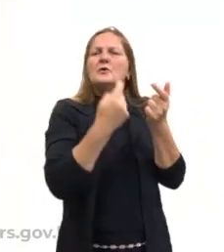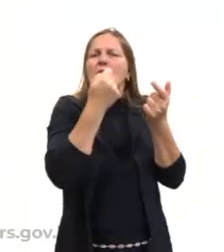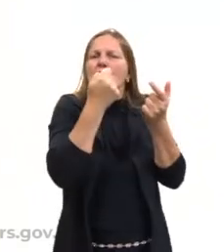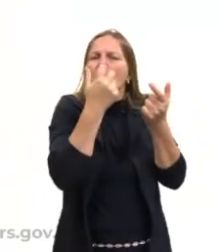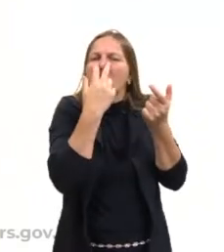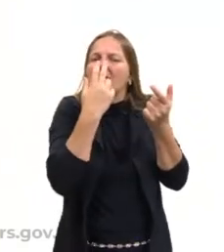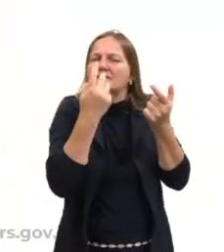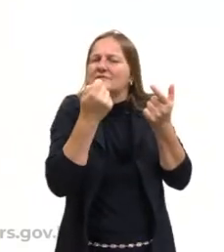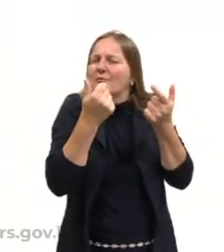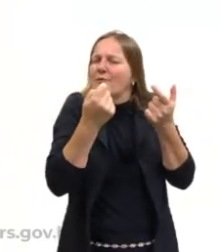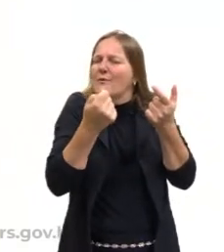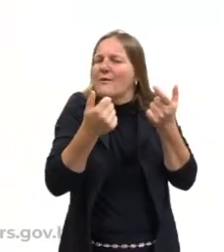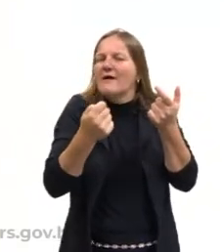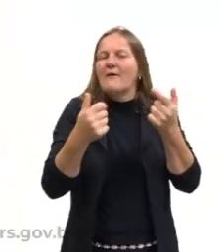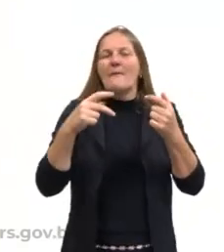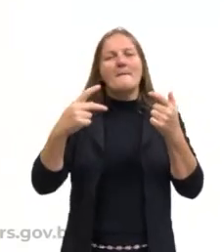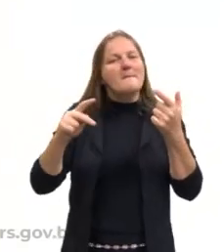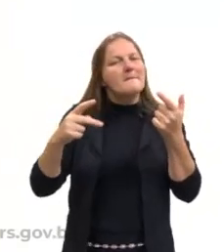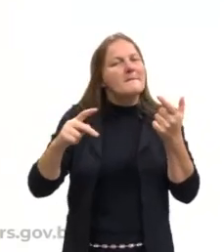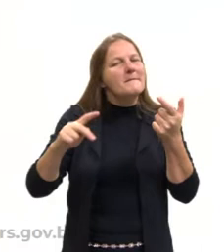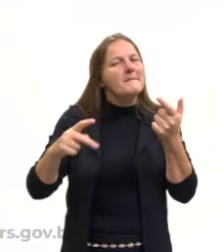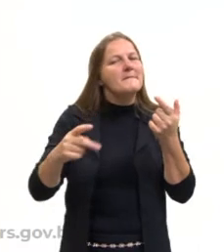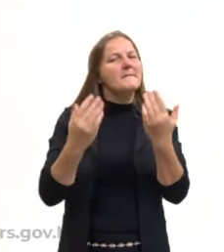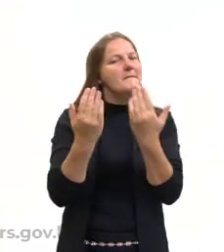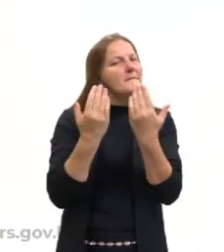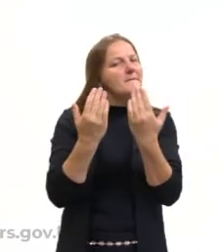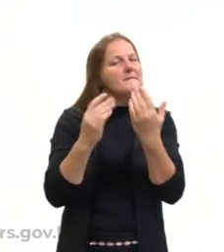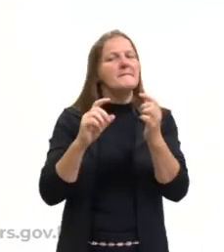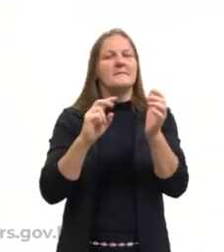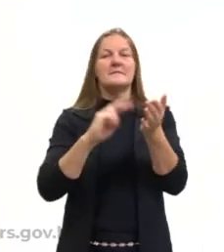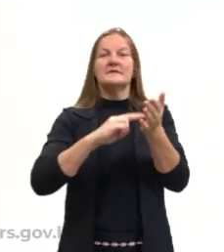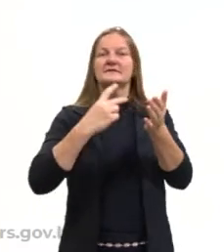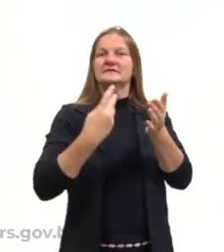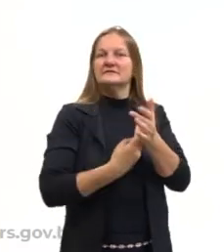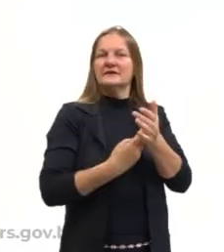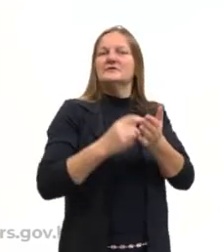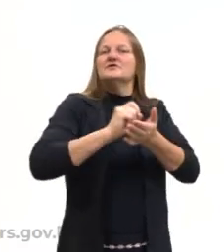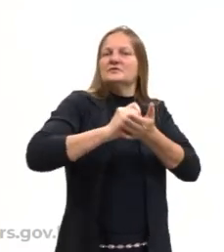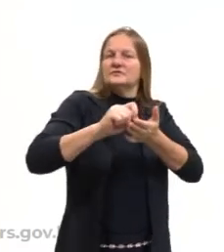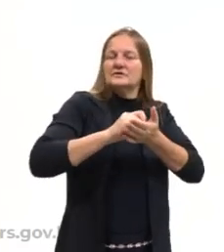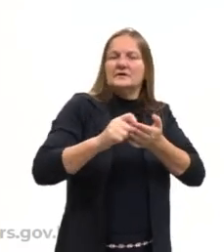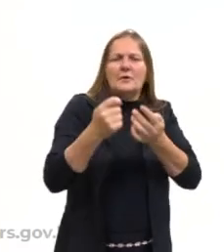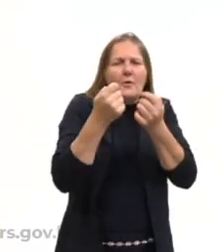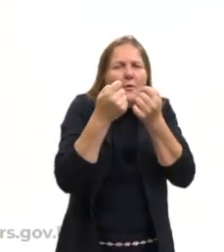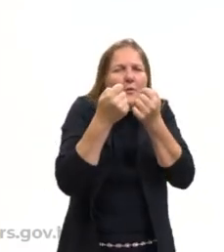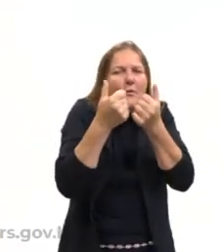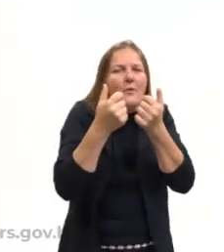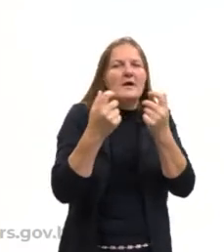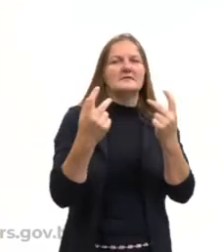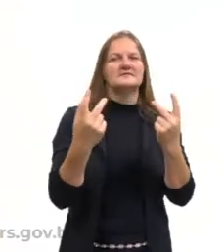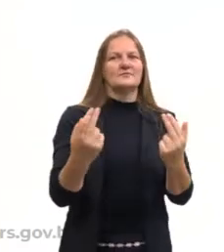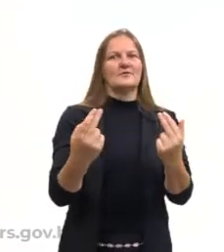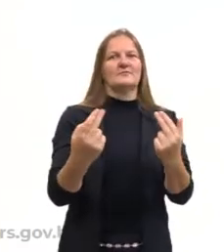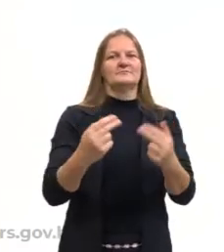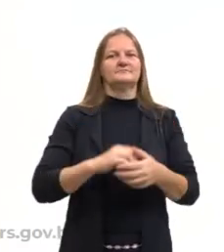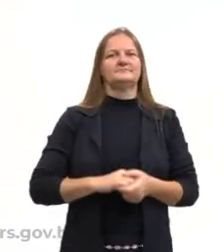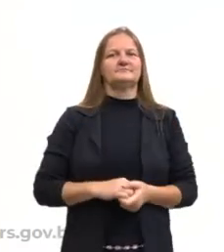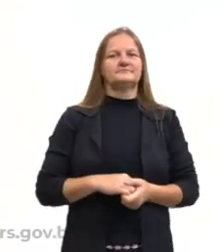Palavras que existem significados e escritas muito próximas, muito parecidas.